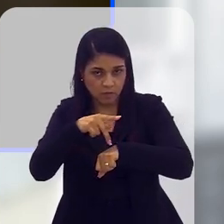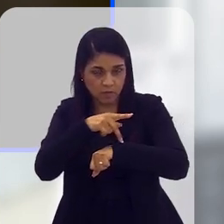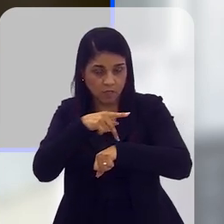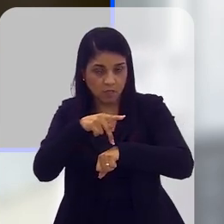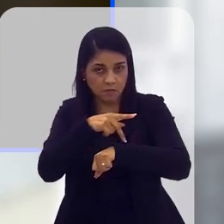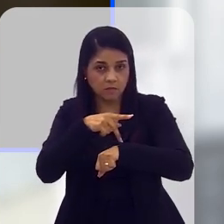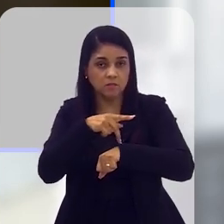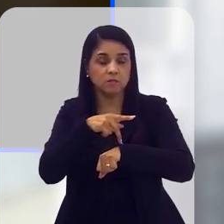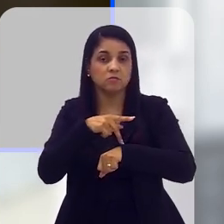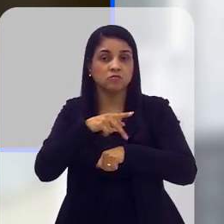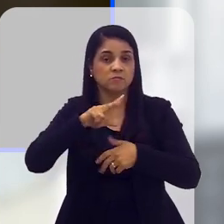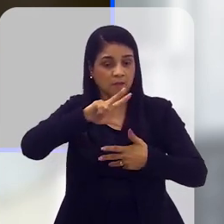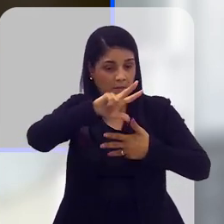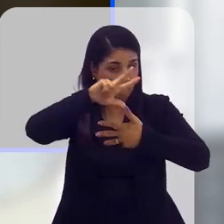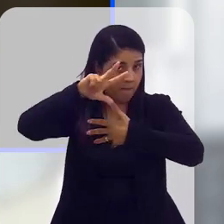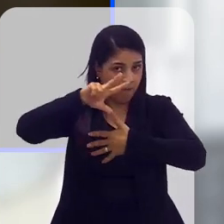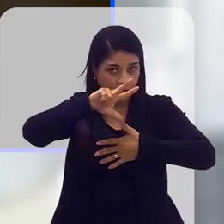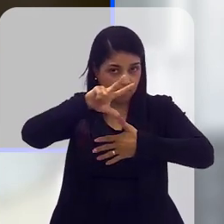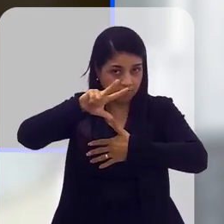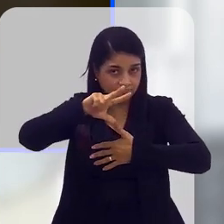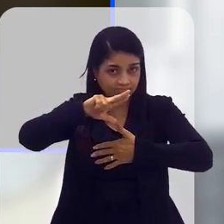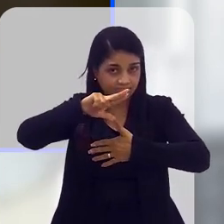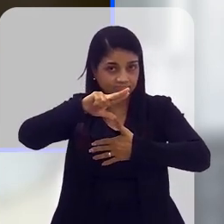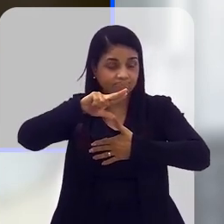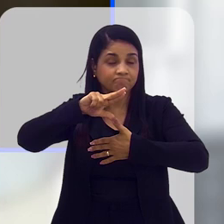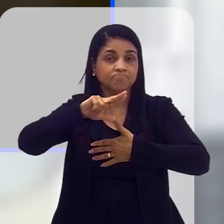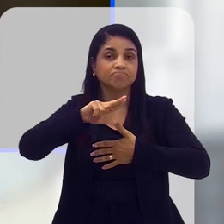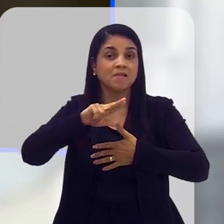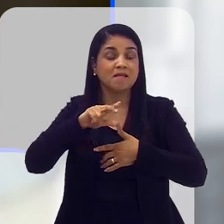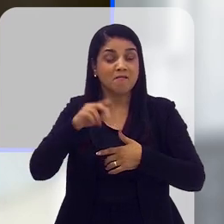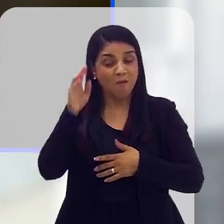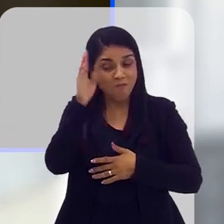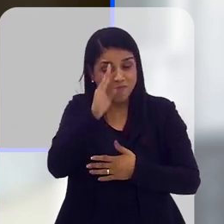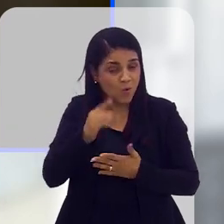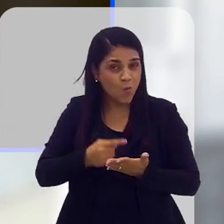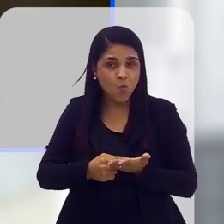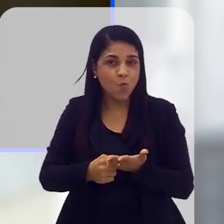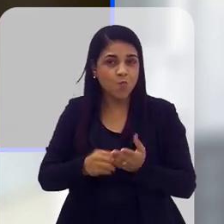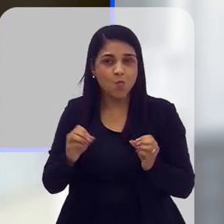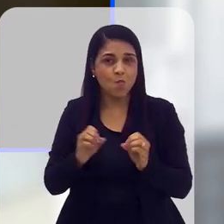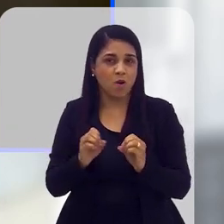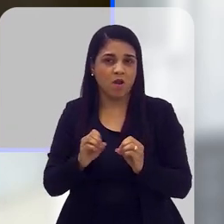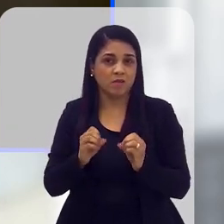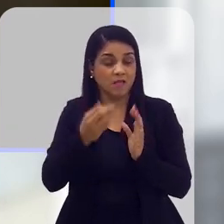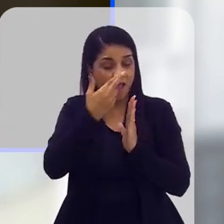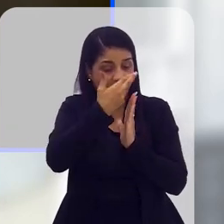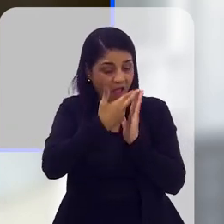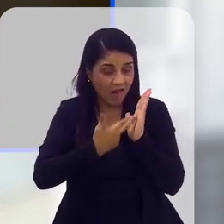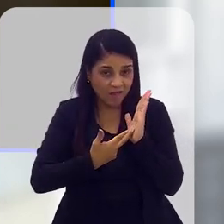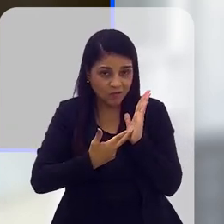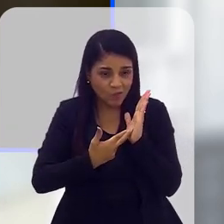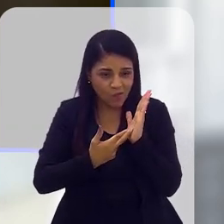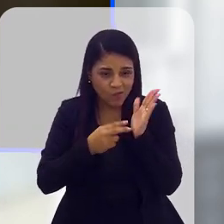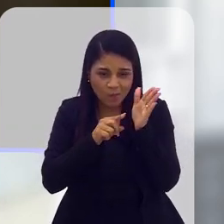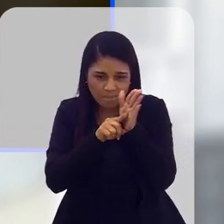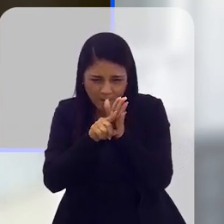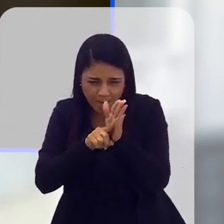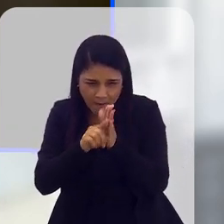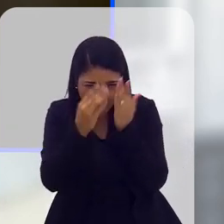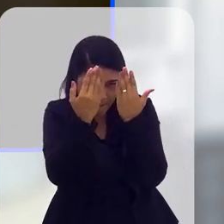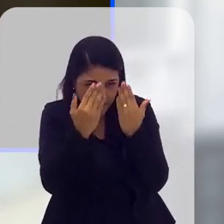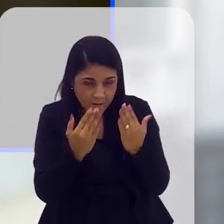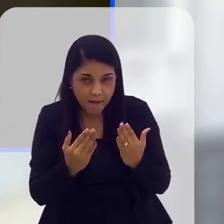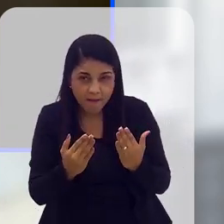mesmo mais pobres do que o Brasil da América Latina, a gente não cumpriu praticamente nada. Esse ano foi feito um relatório